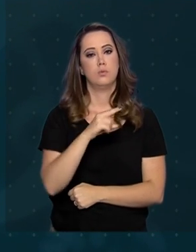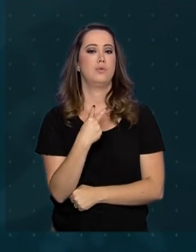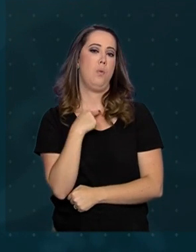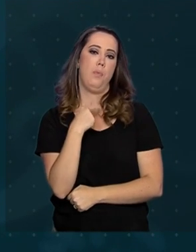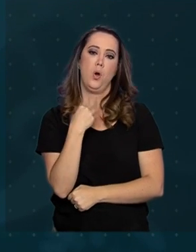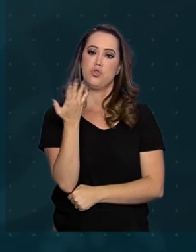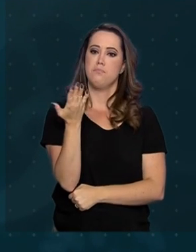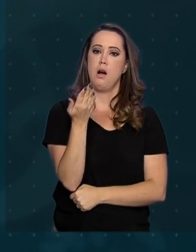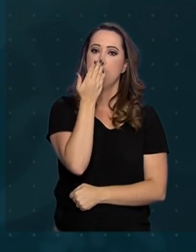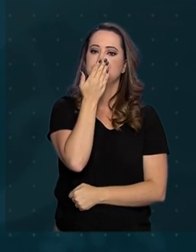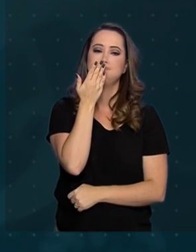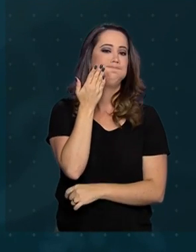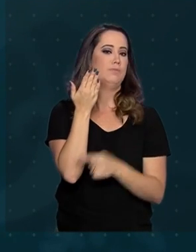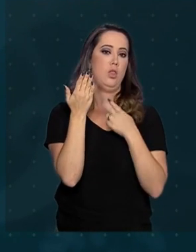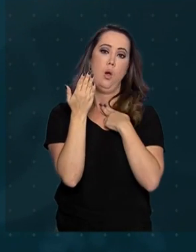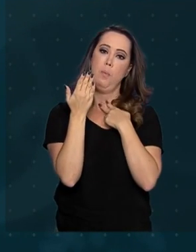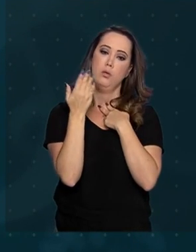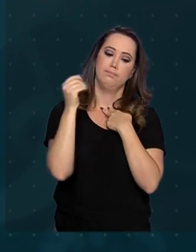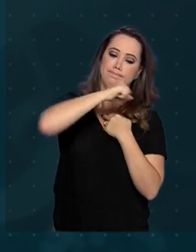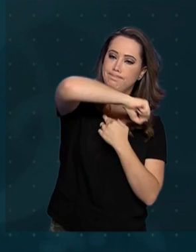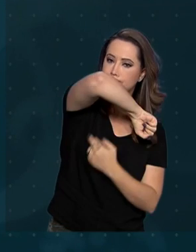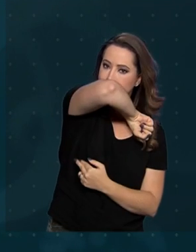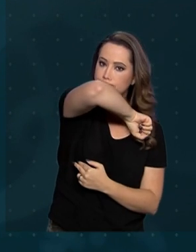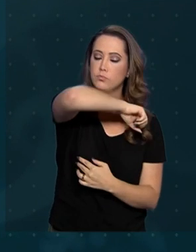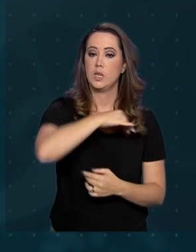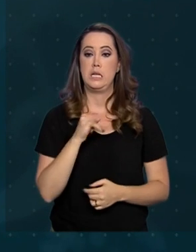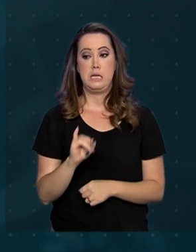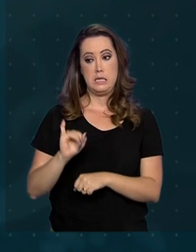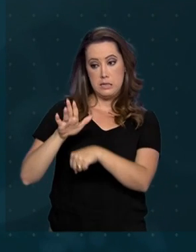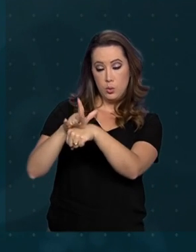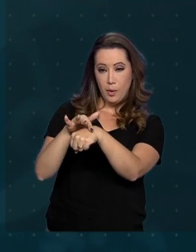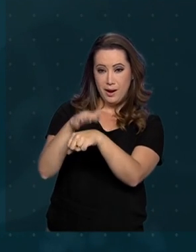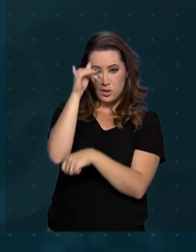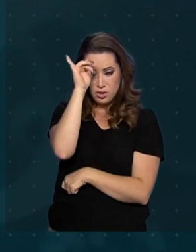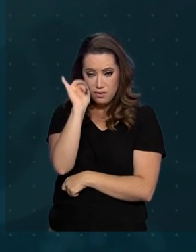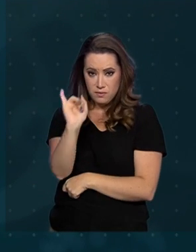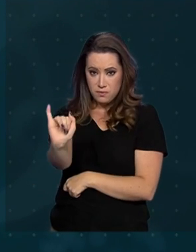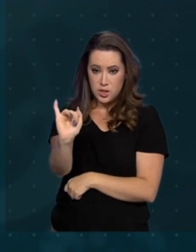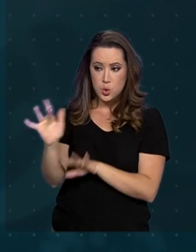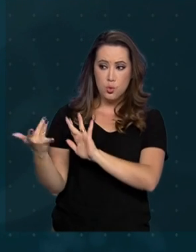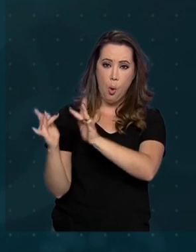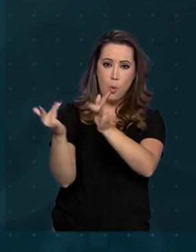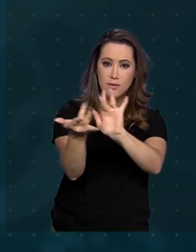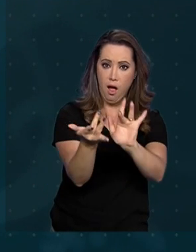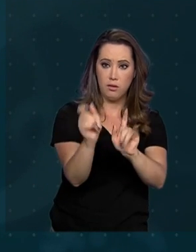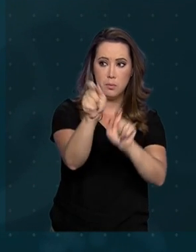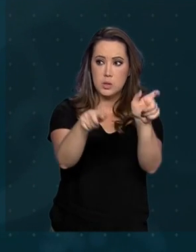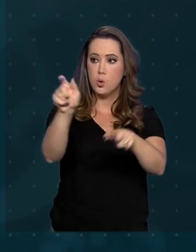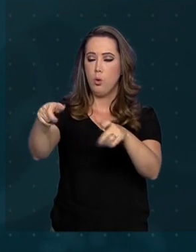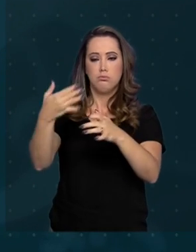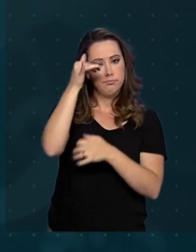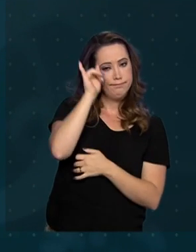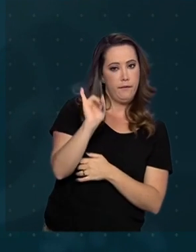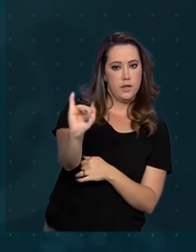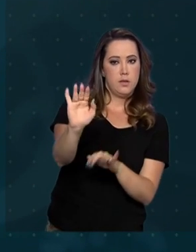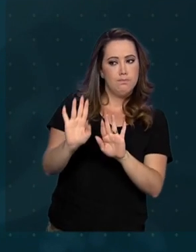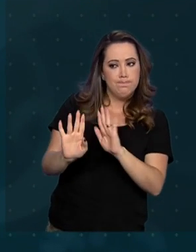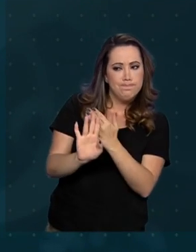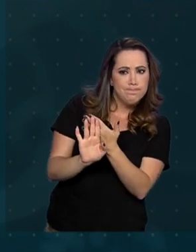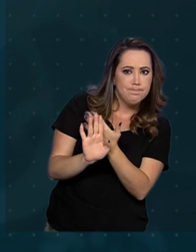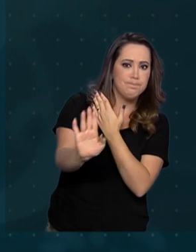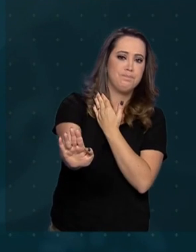Se estiver doente, evite o contato físico com outras pessoas e fique em casa até melhorar.